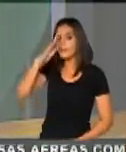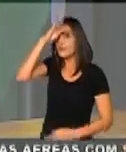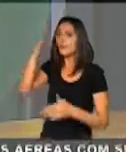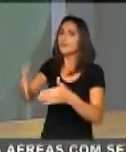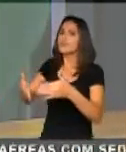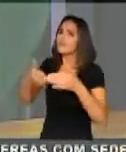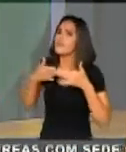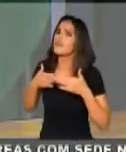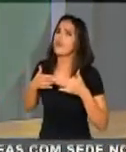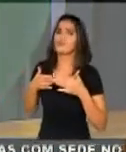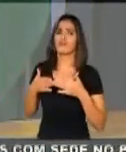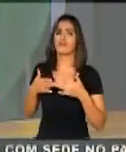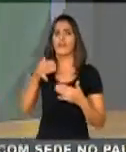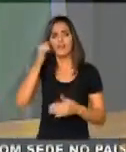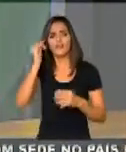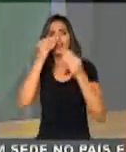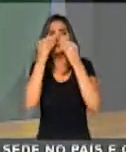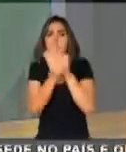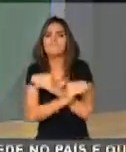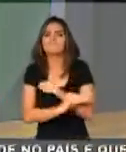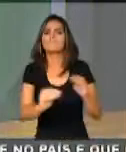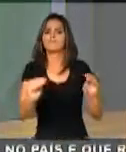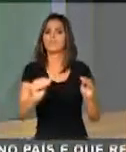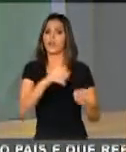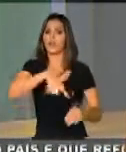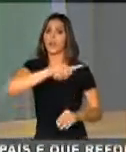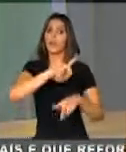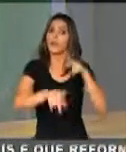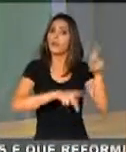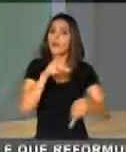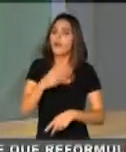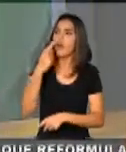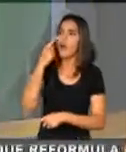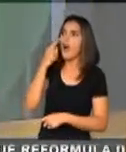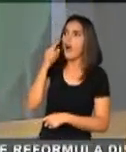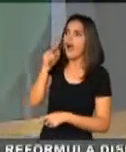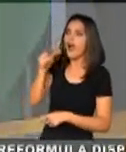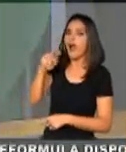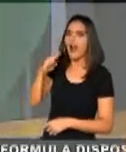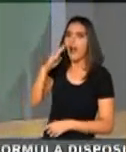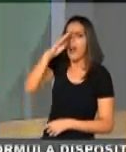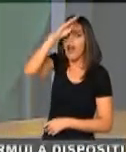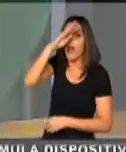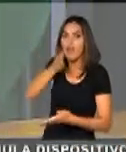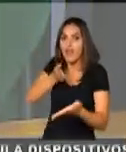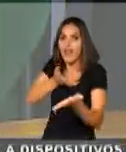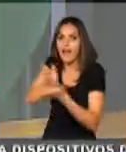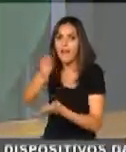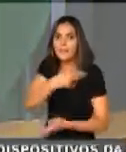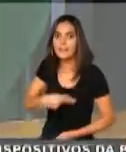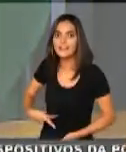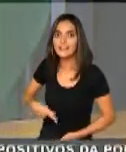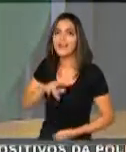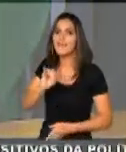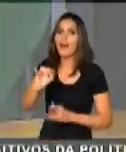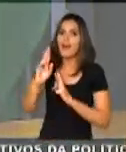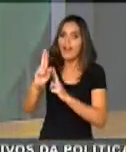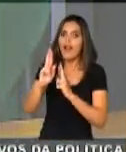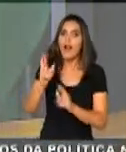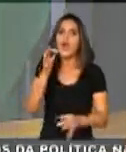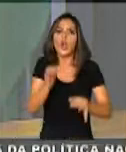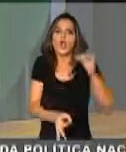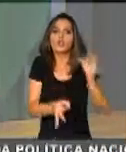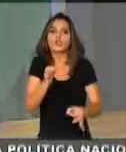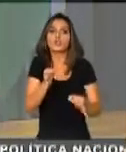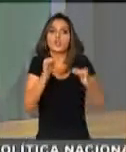decepcione o povo simples, que viu na sua eleição a esperança de um governo justo. É isso que o